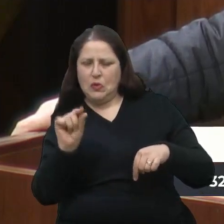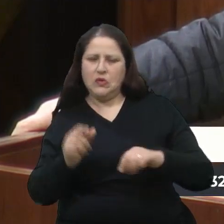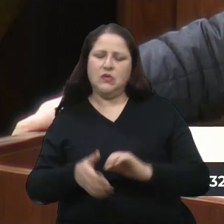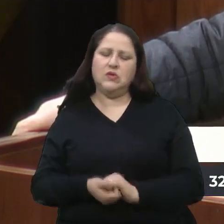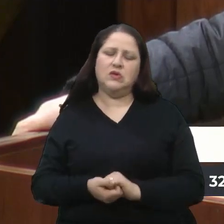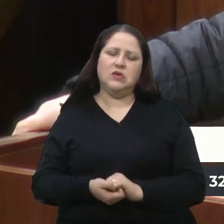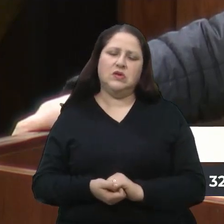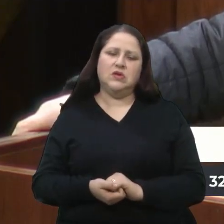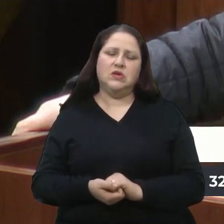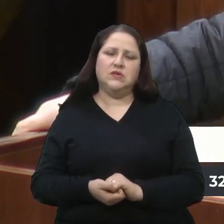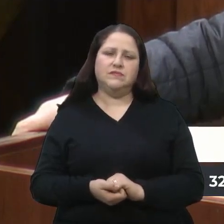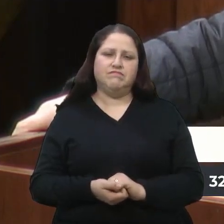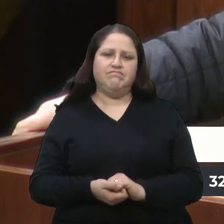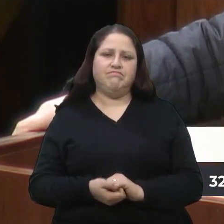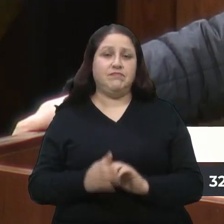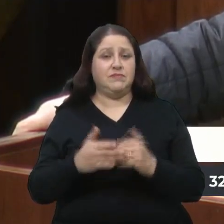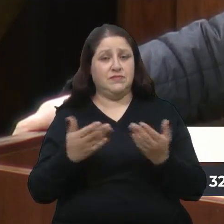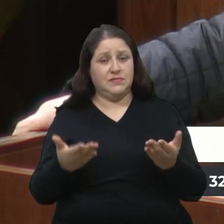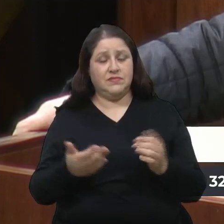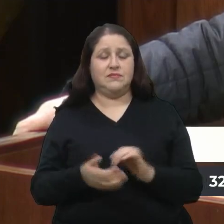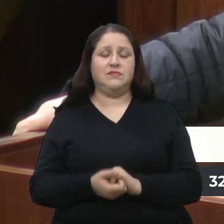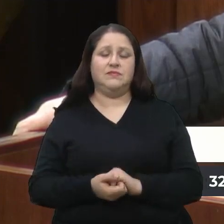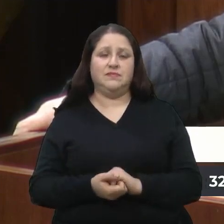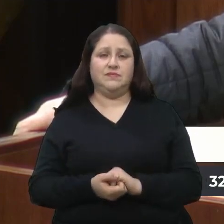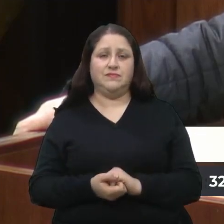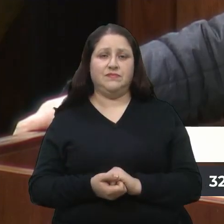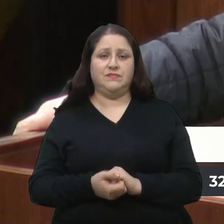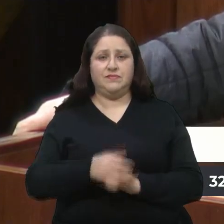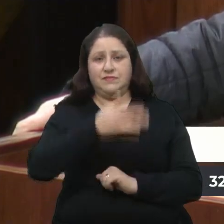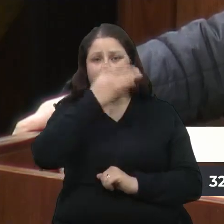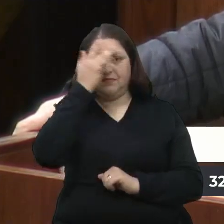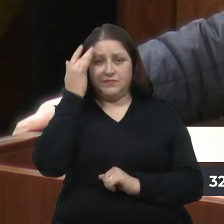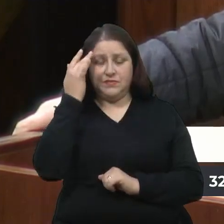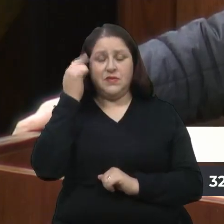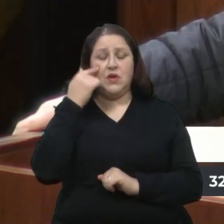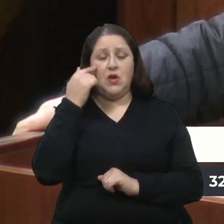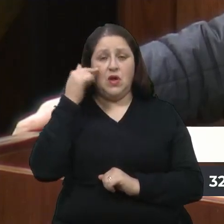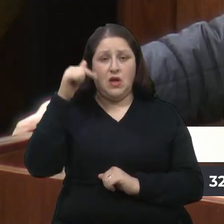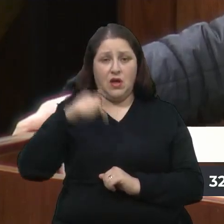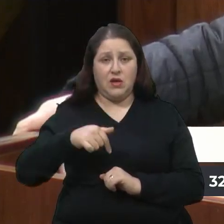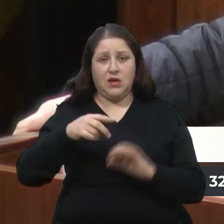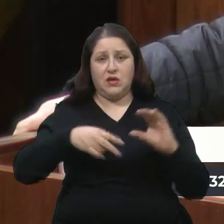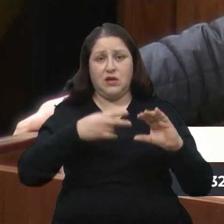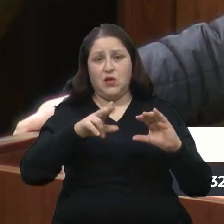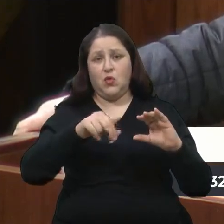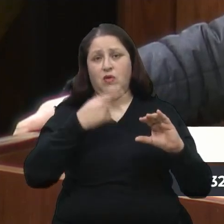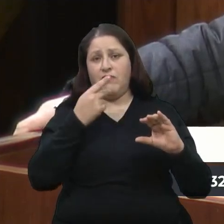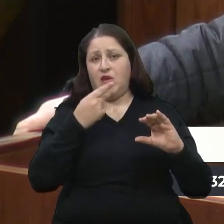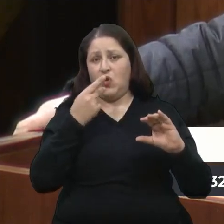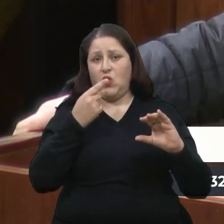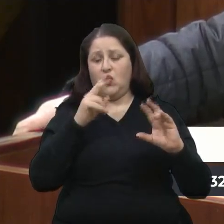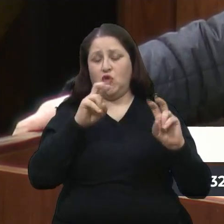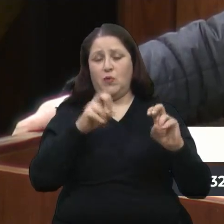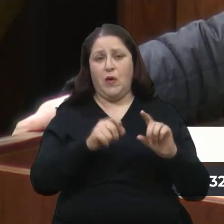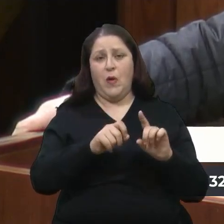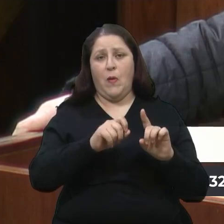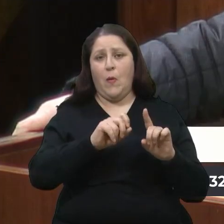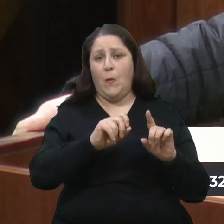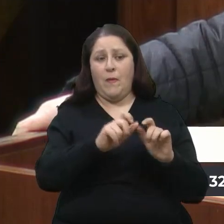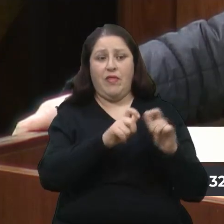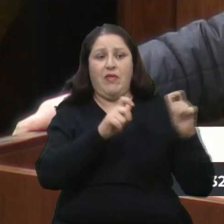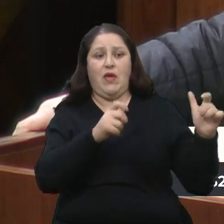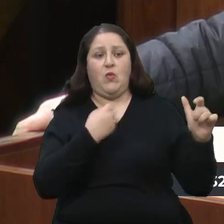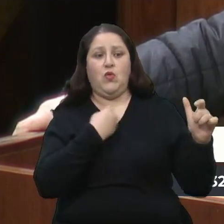Então, assim, pessoal, vamos... A Câmara de Vereadores nunca falou isso. Isso eu posso falar em nome de todos os